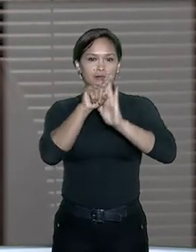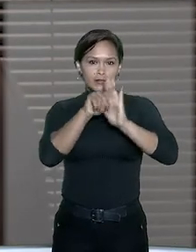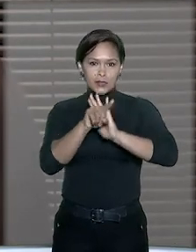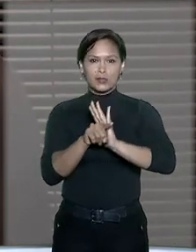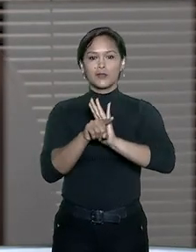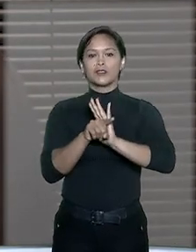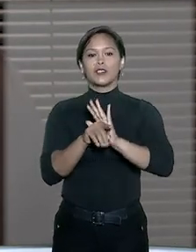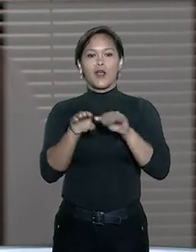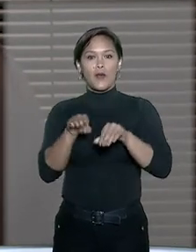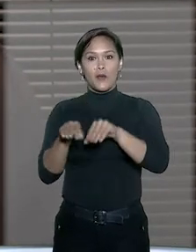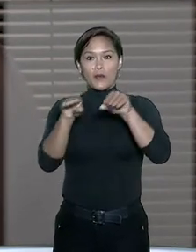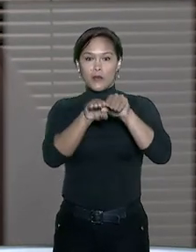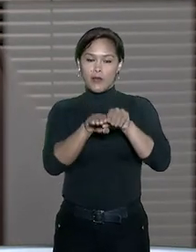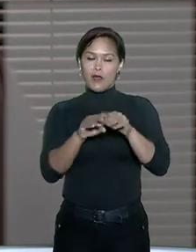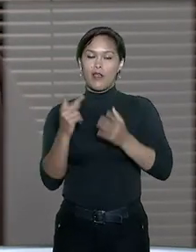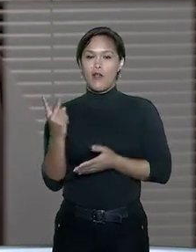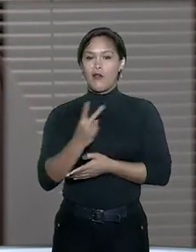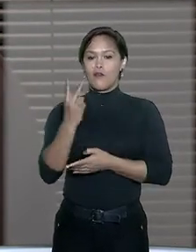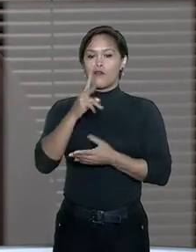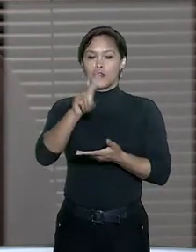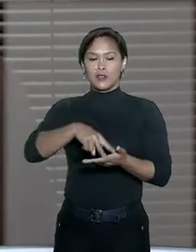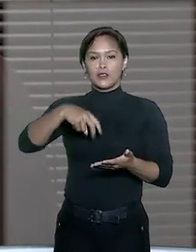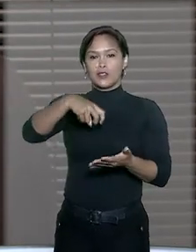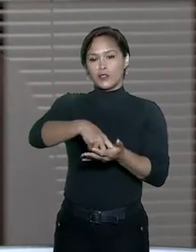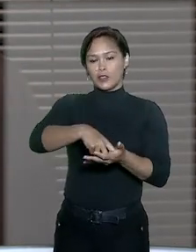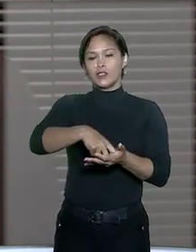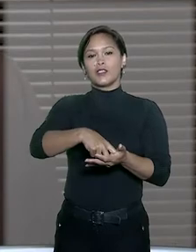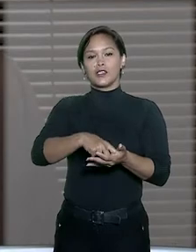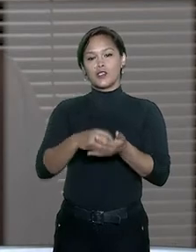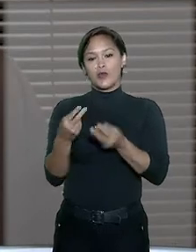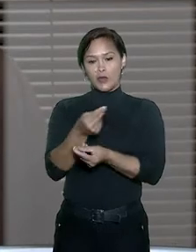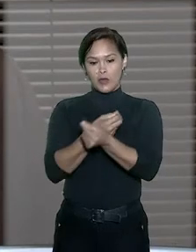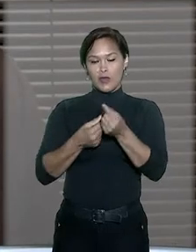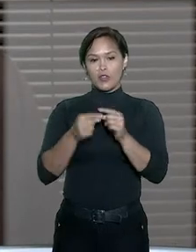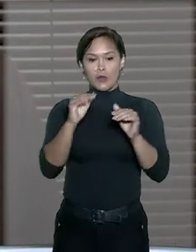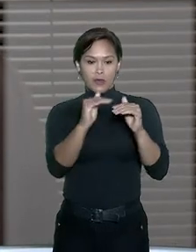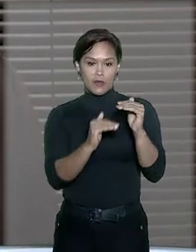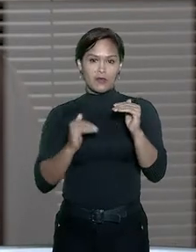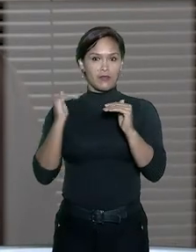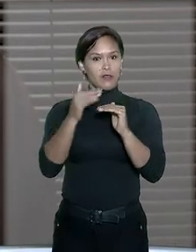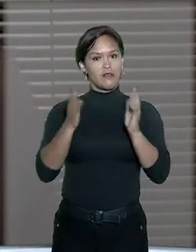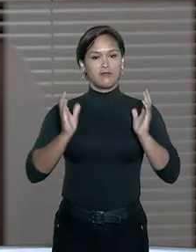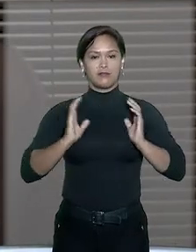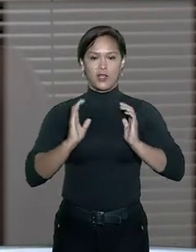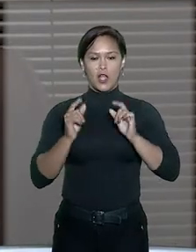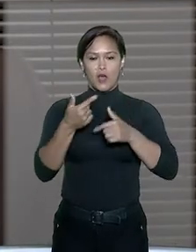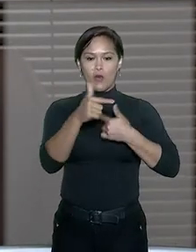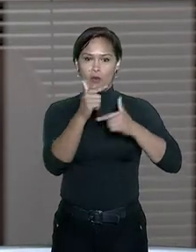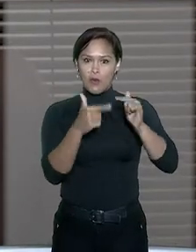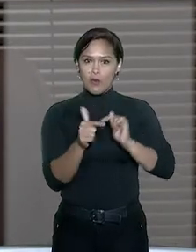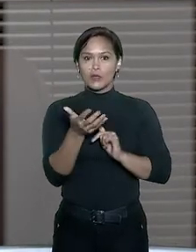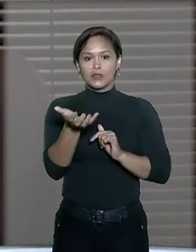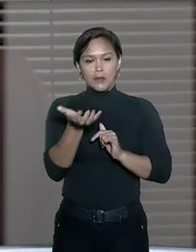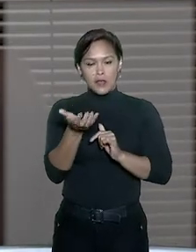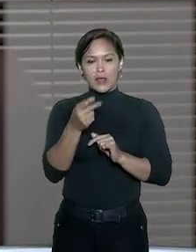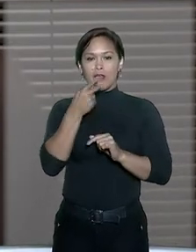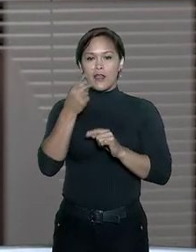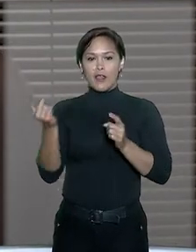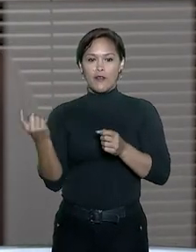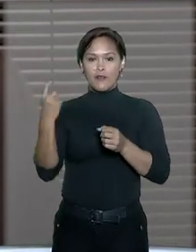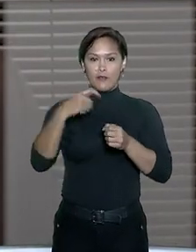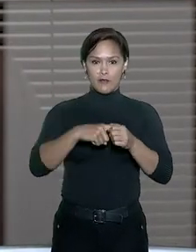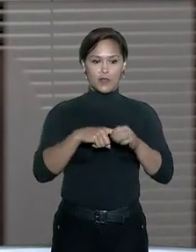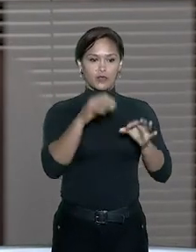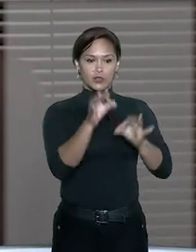equitativa quando o valor da condenação ou proveito econômico for elevado. Outra expectativa é a retomada do julgamento